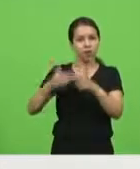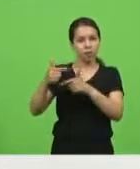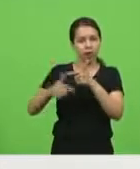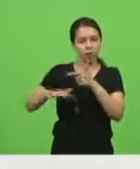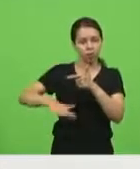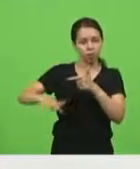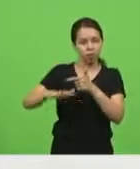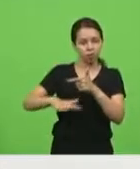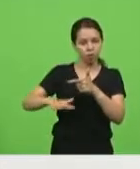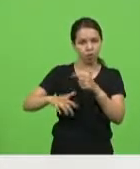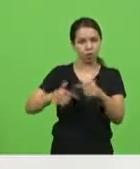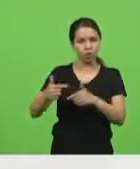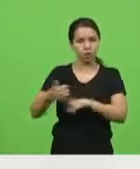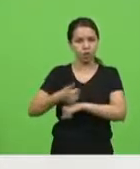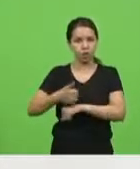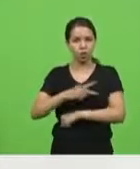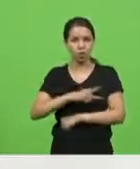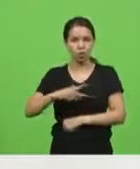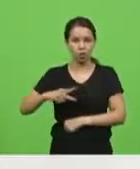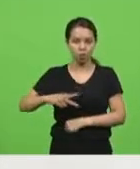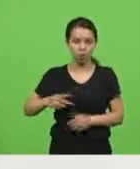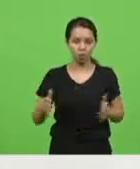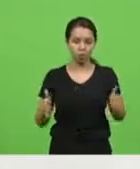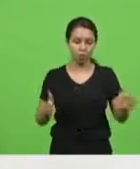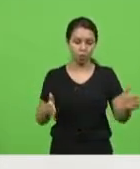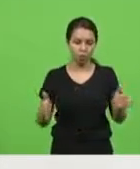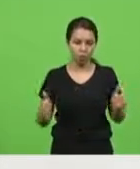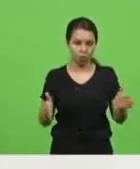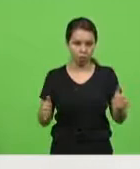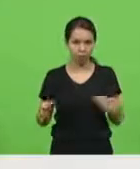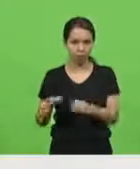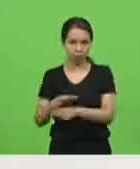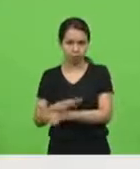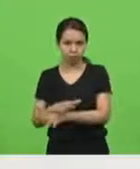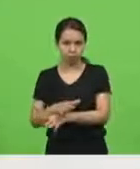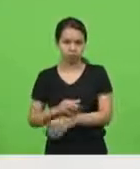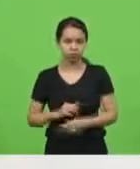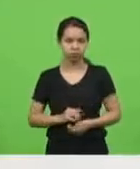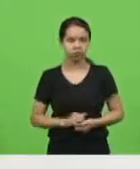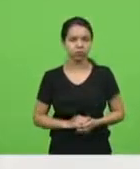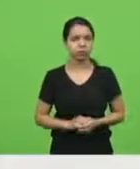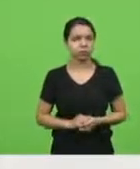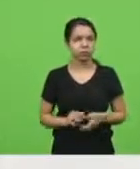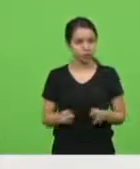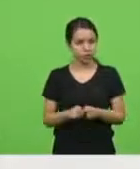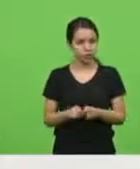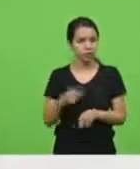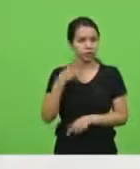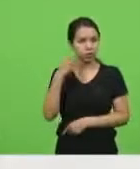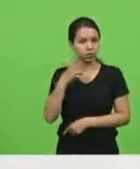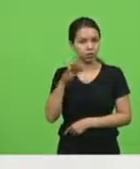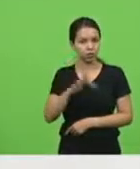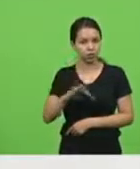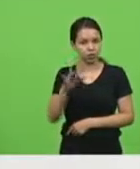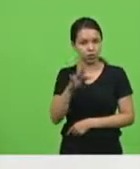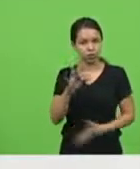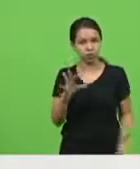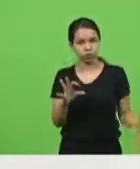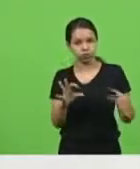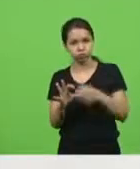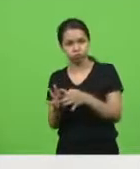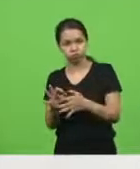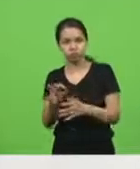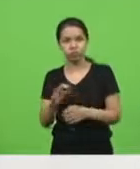se completar no período. Juntamente com os deputados federais ligados à segurança pública, tentamos uma